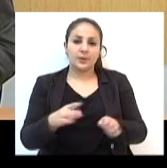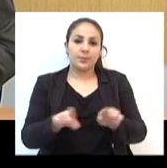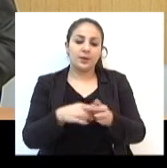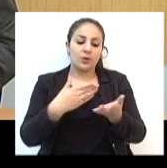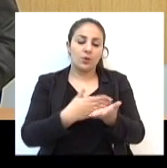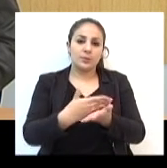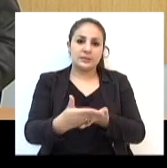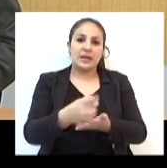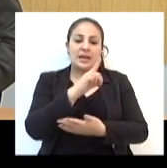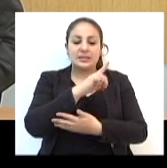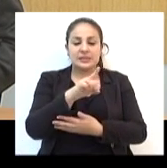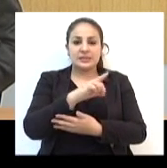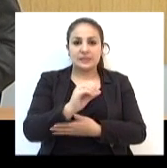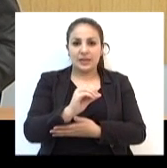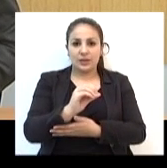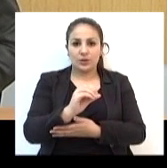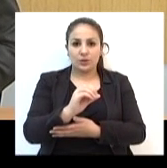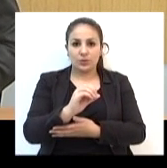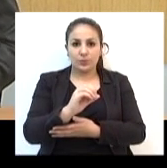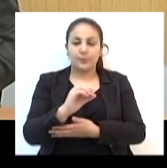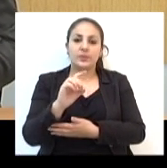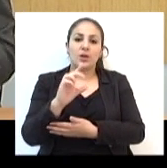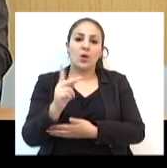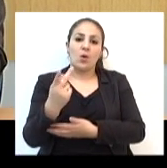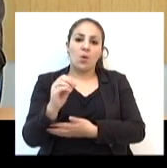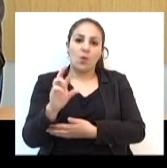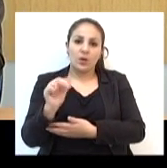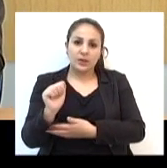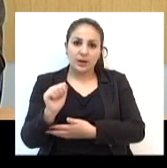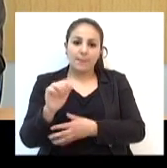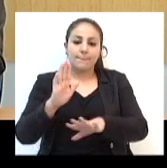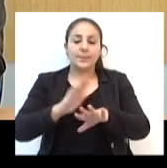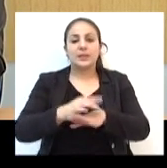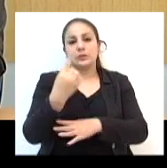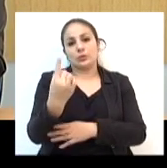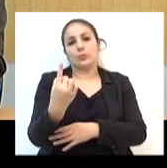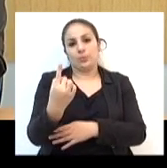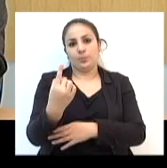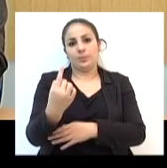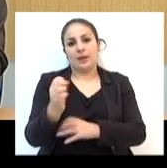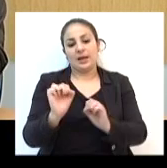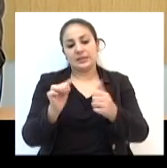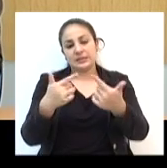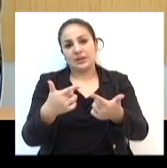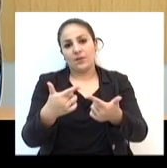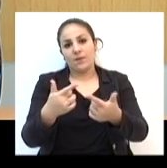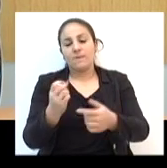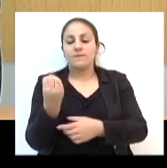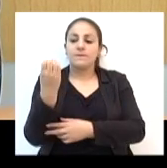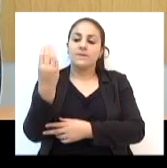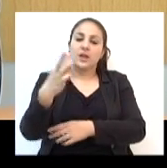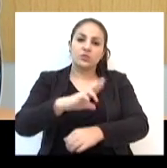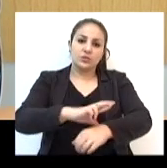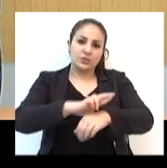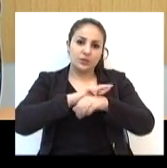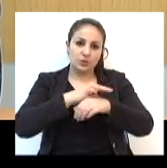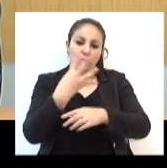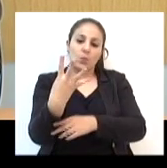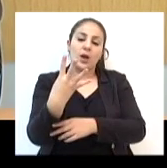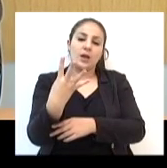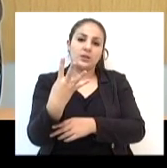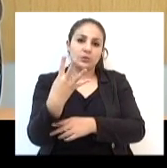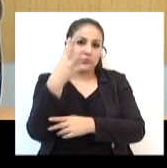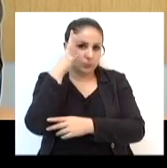Inicia a zero hora desta sexta-feira mais uma operação viagem segura. Durante os próximos quatro dias,